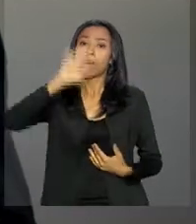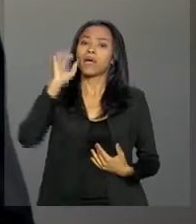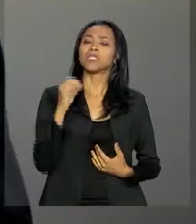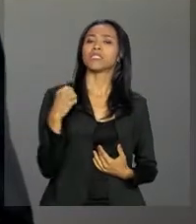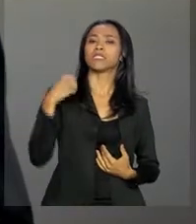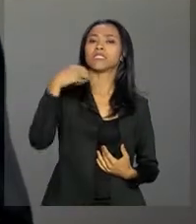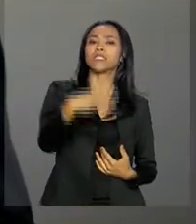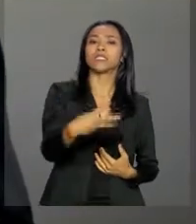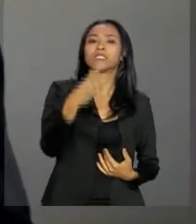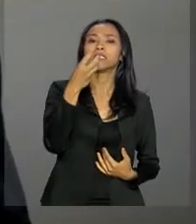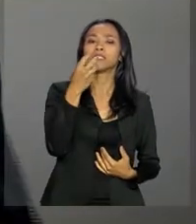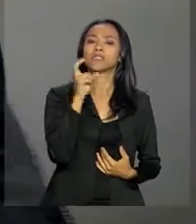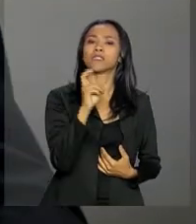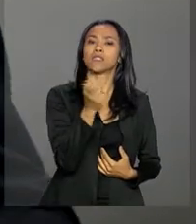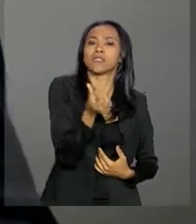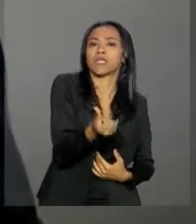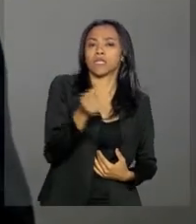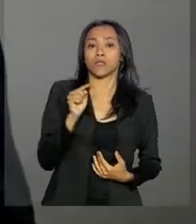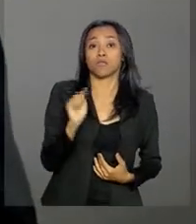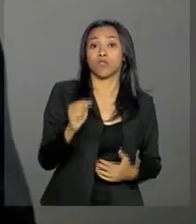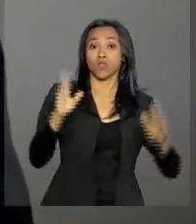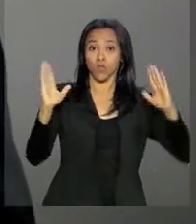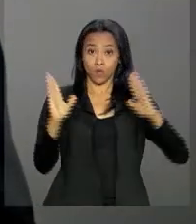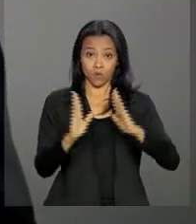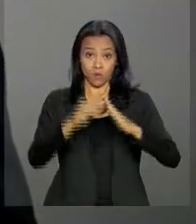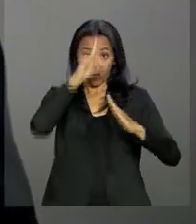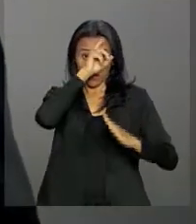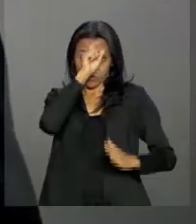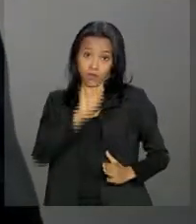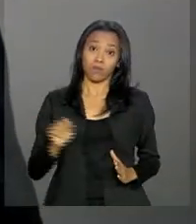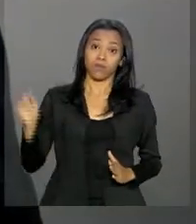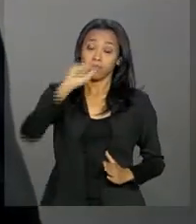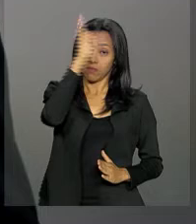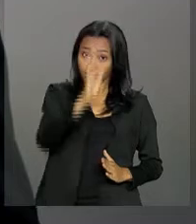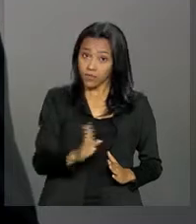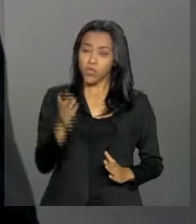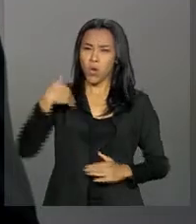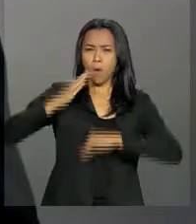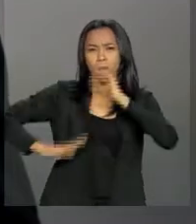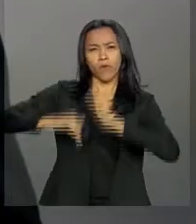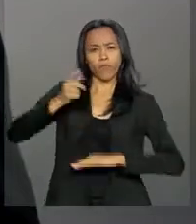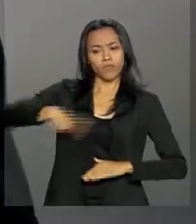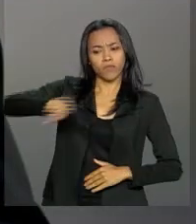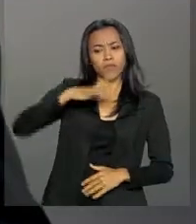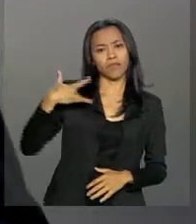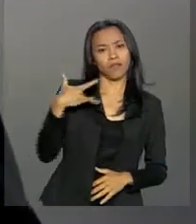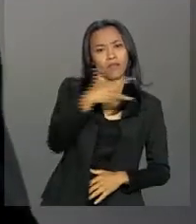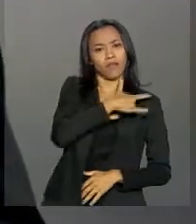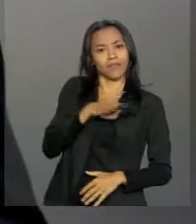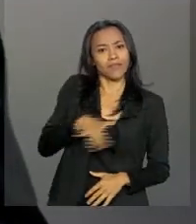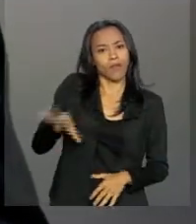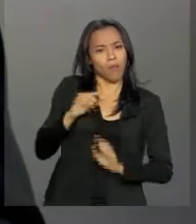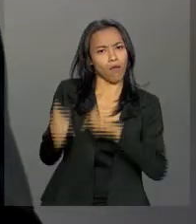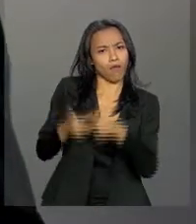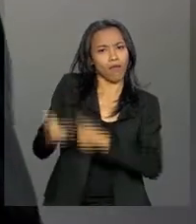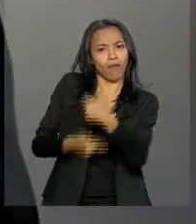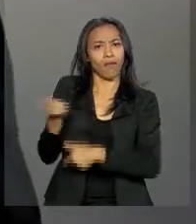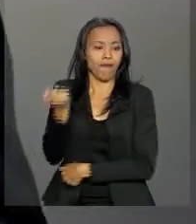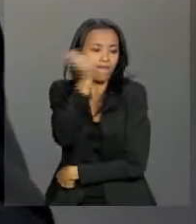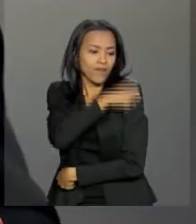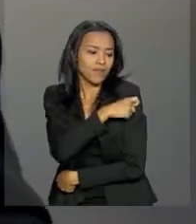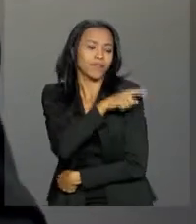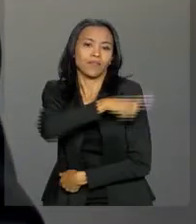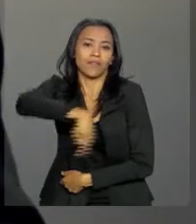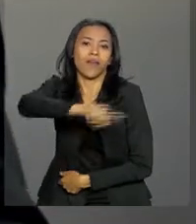36 mil salas de imunização em todo o Brasil, profissionais de saúde trabalham para vacinar crianças